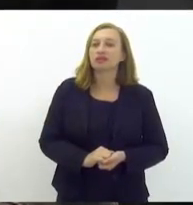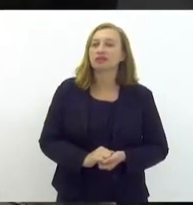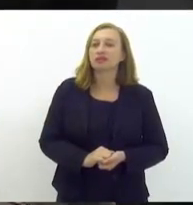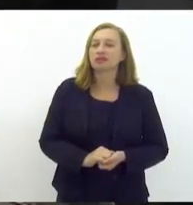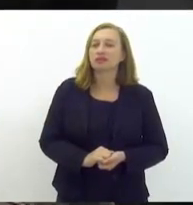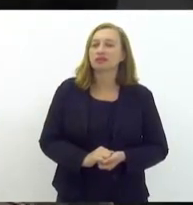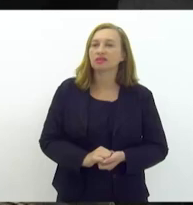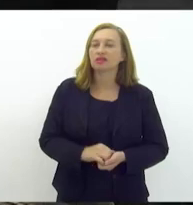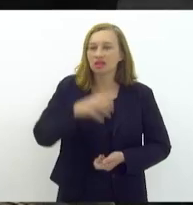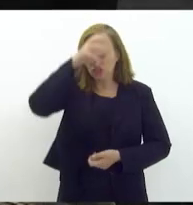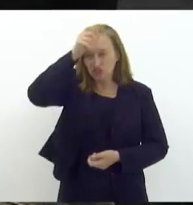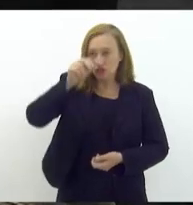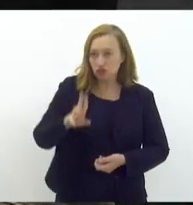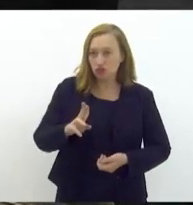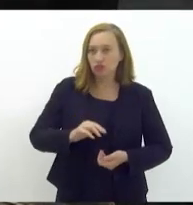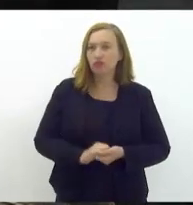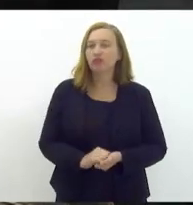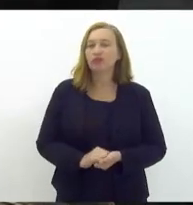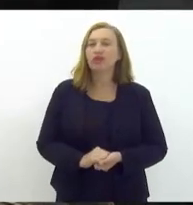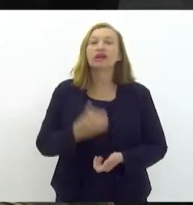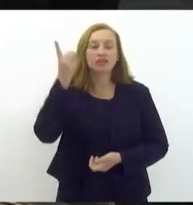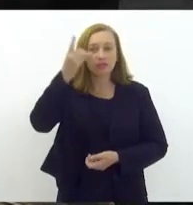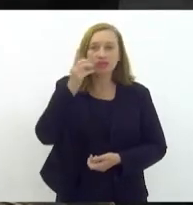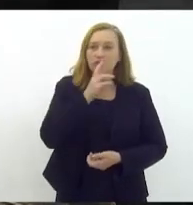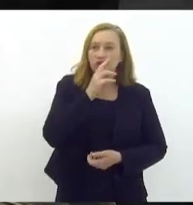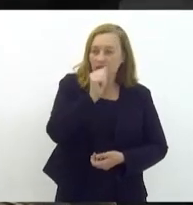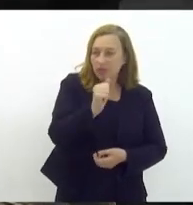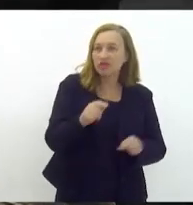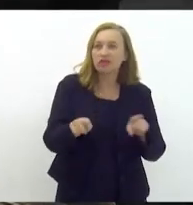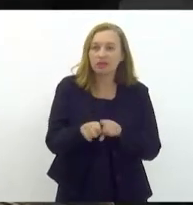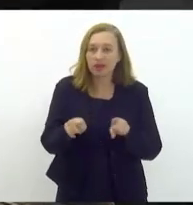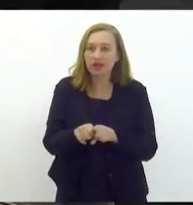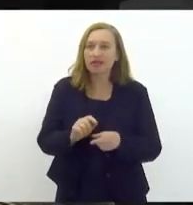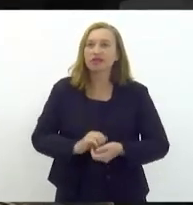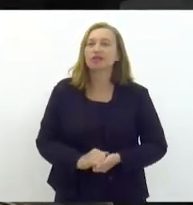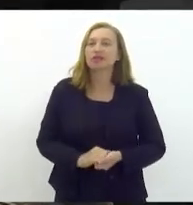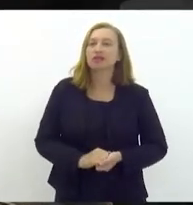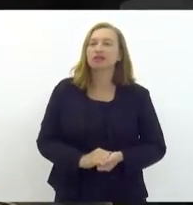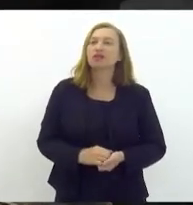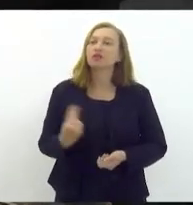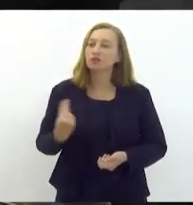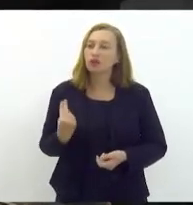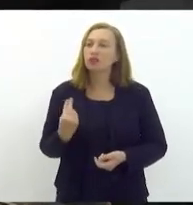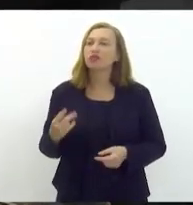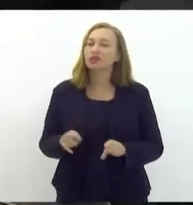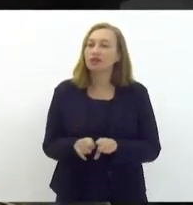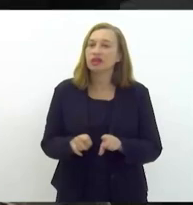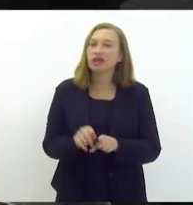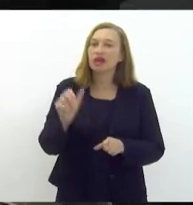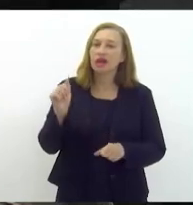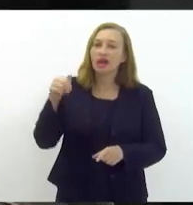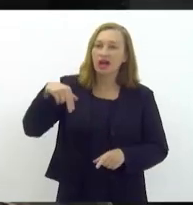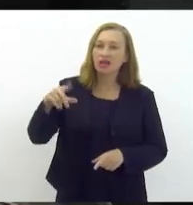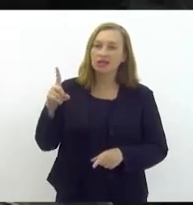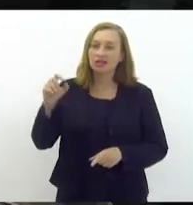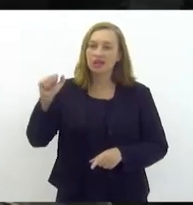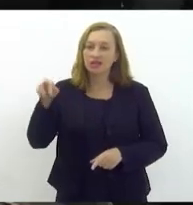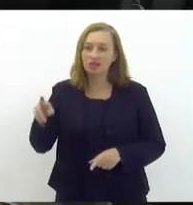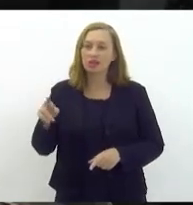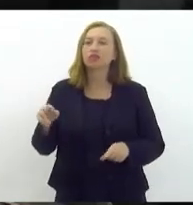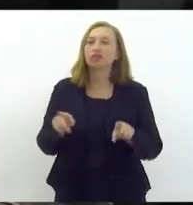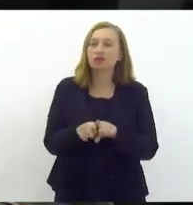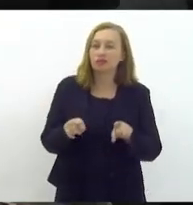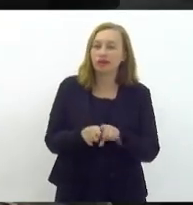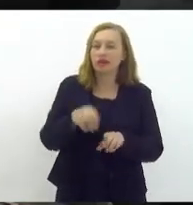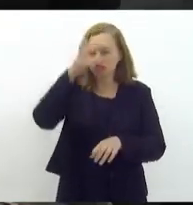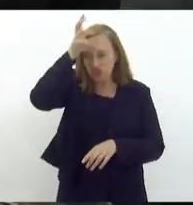E Tia Ju. Deputado Rodrigo Amorim também. Com autoria também. Anderson Moraes também. Tia Ju também.